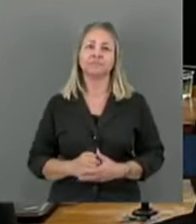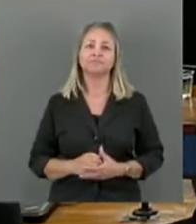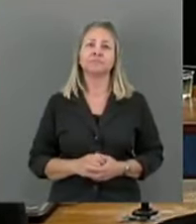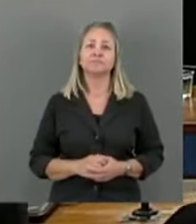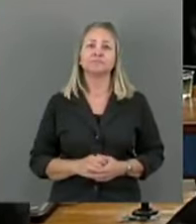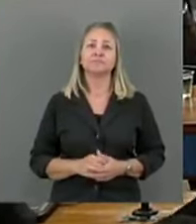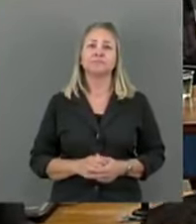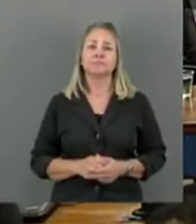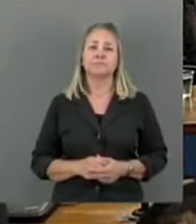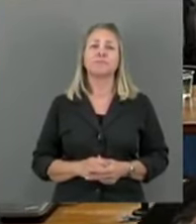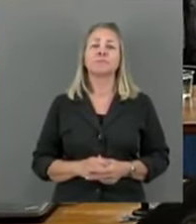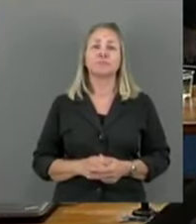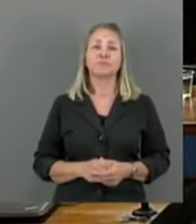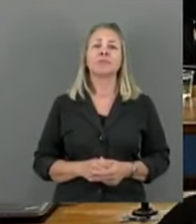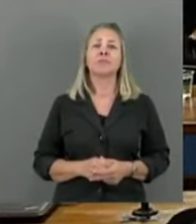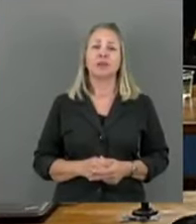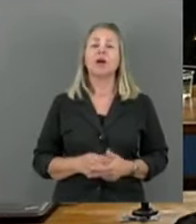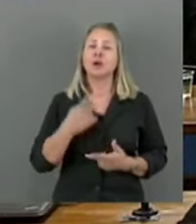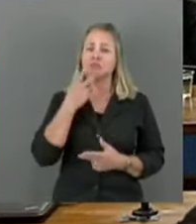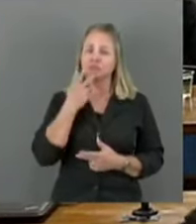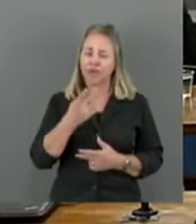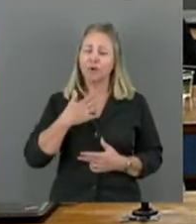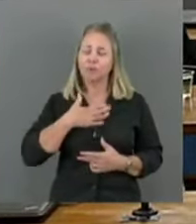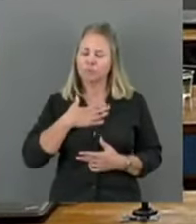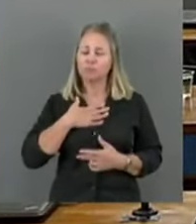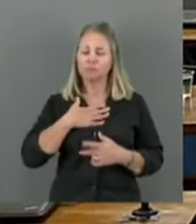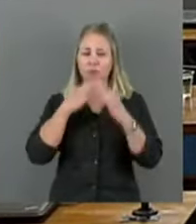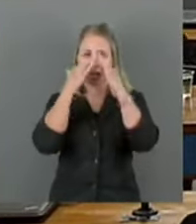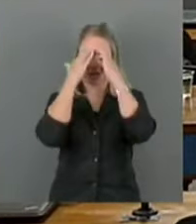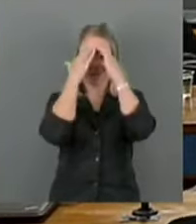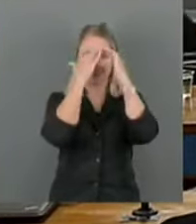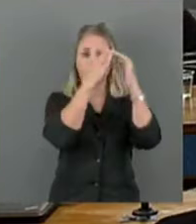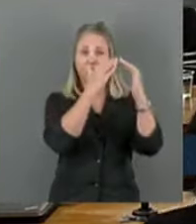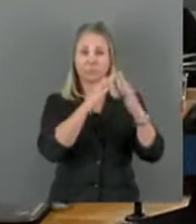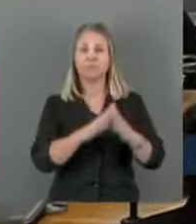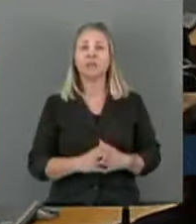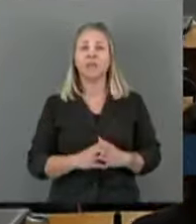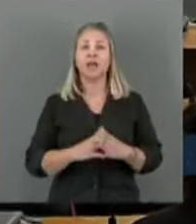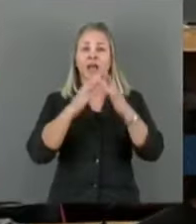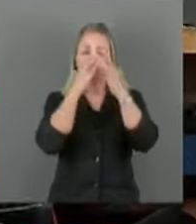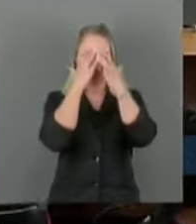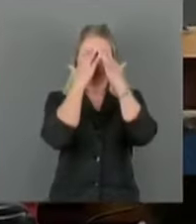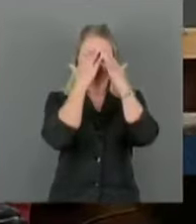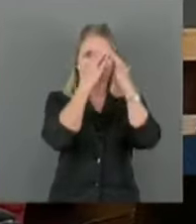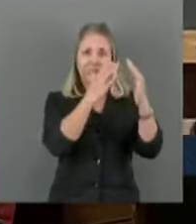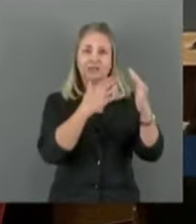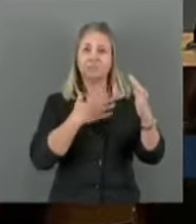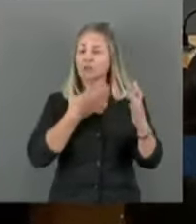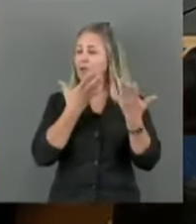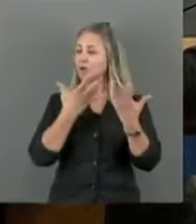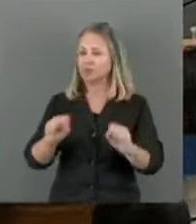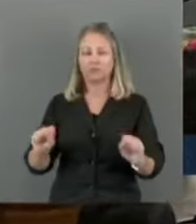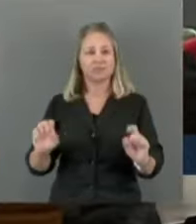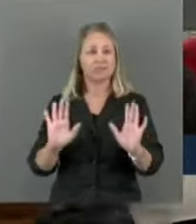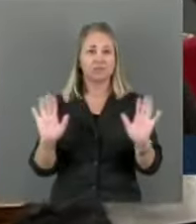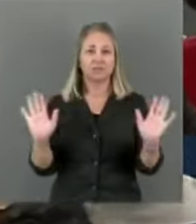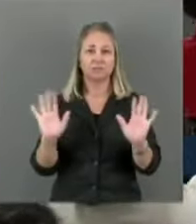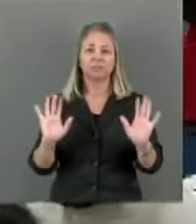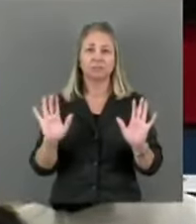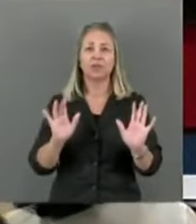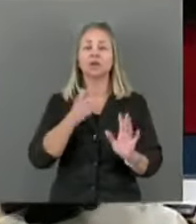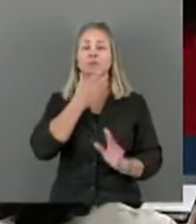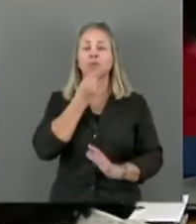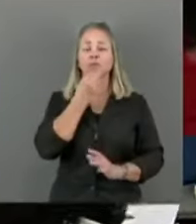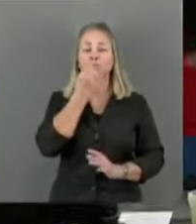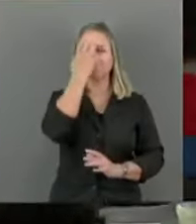falo com muito respeito, respeitando o seu cargo, eu não vou aceitar esse tipo de coisa. Eu sou um homem